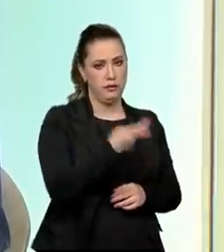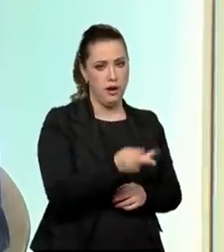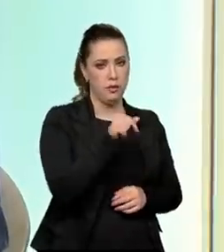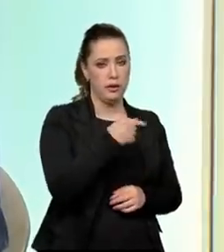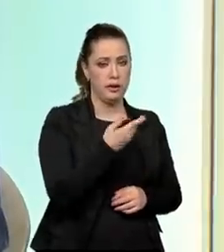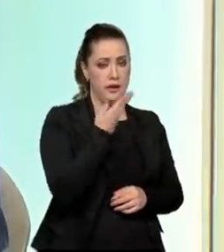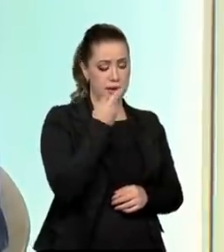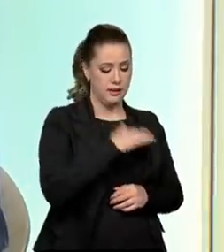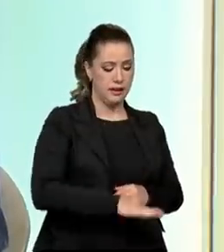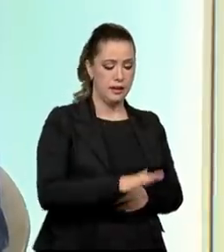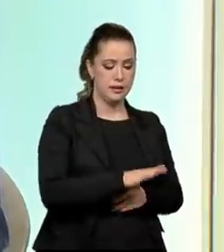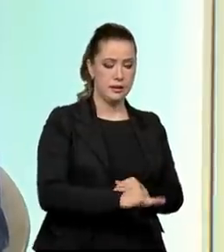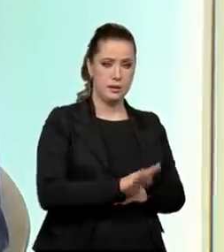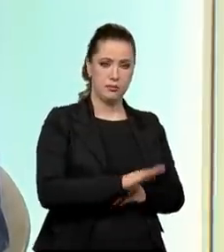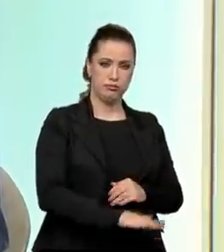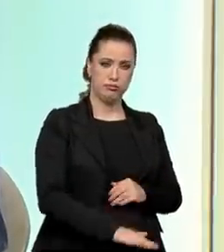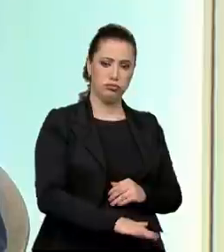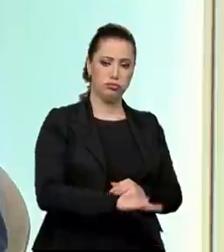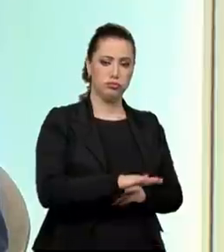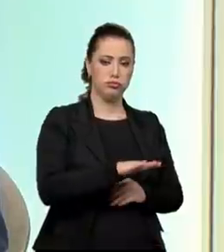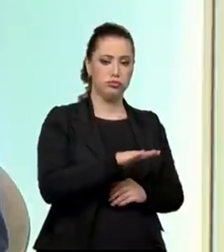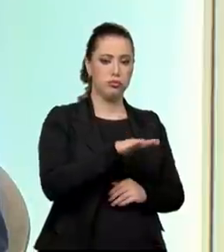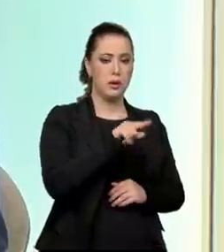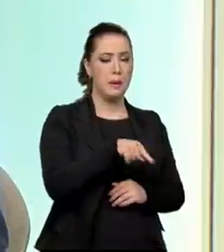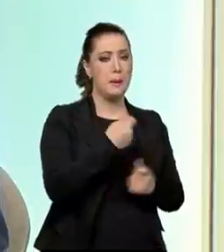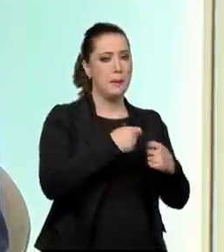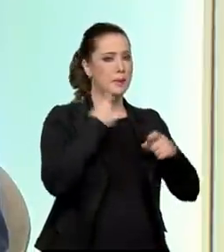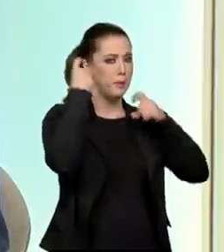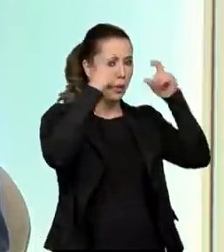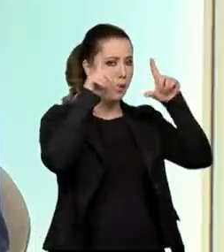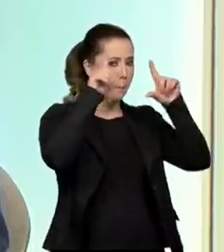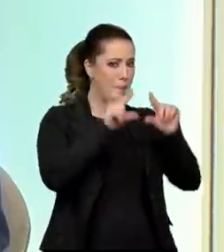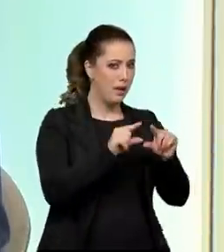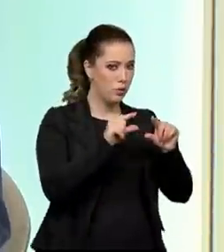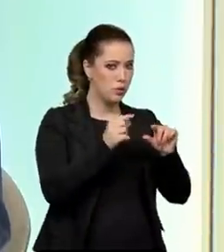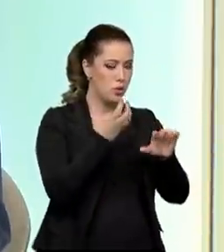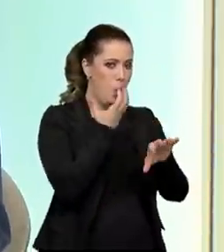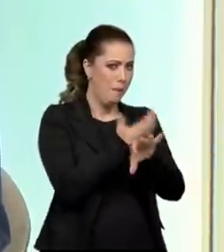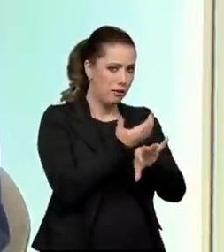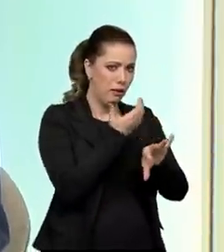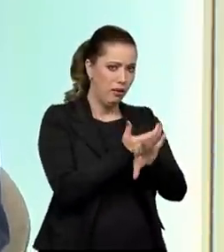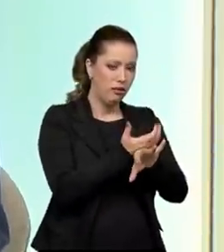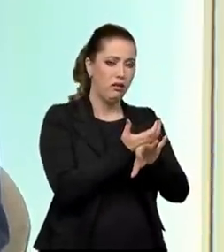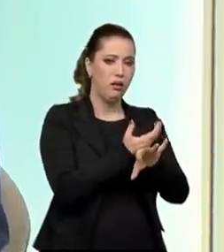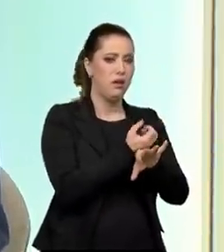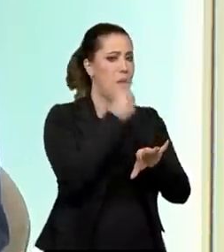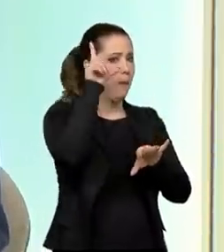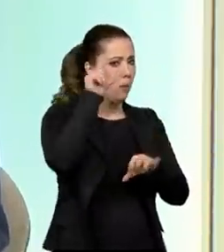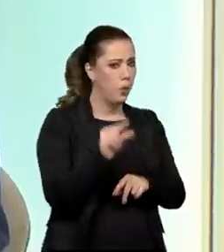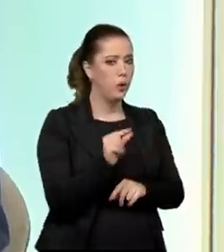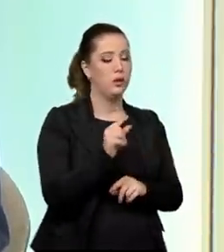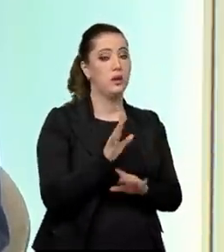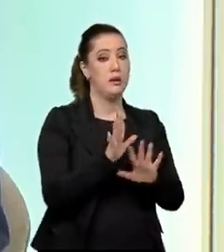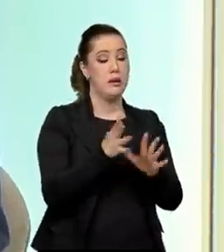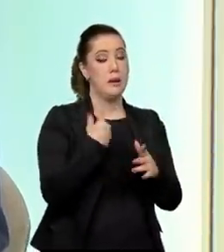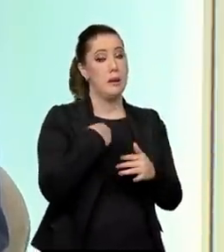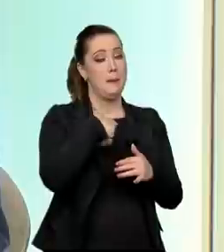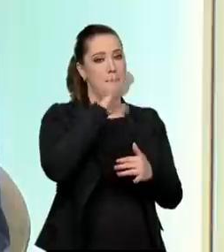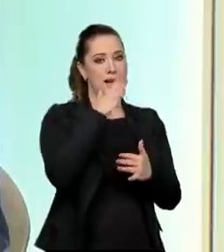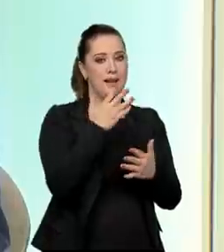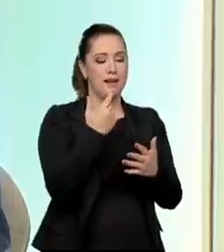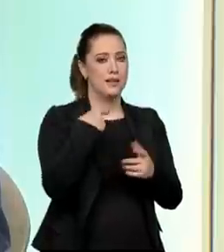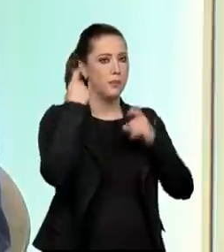que nós precisaremos estar menos preocupados com o conteúdo e mais preocupados com o acolhimento